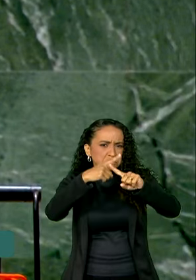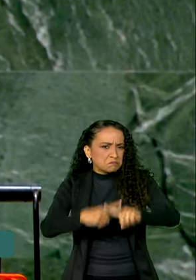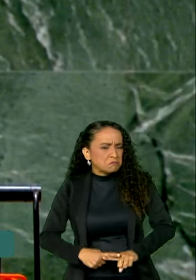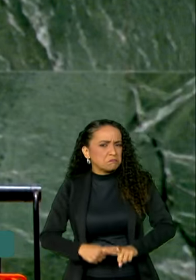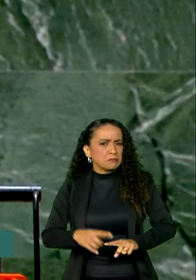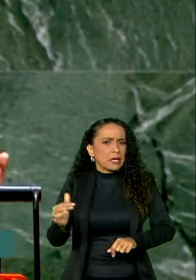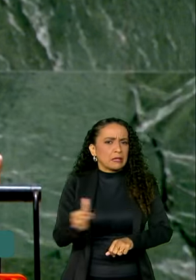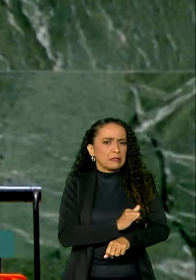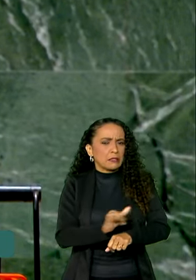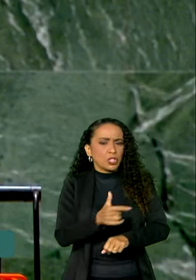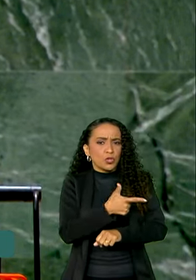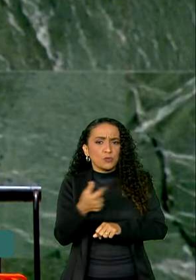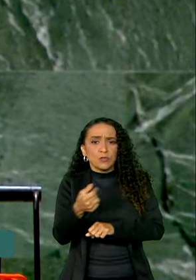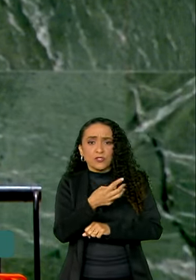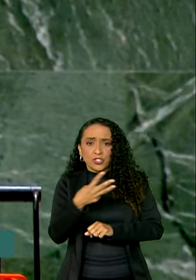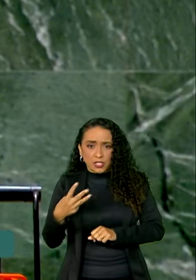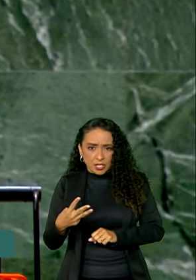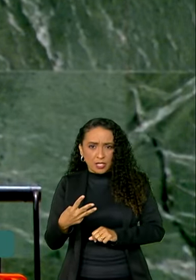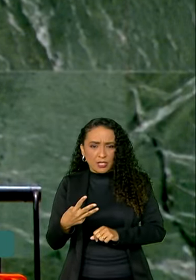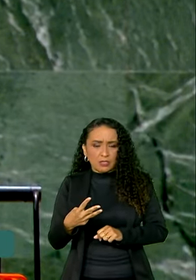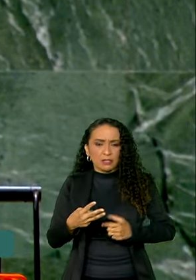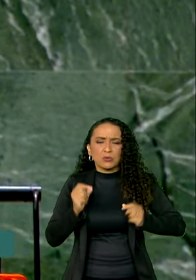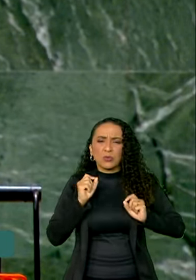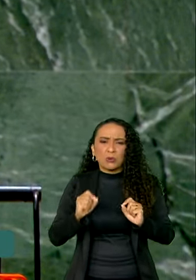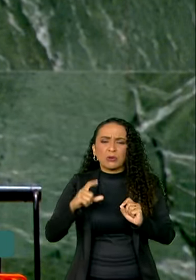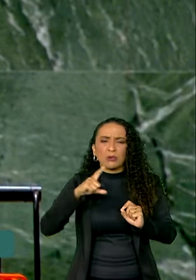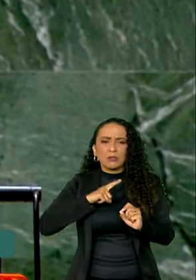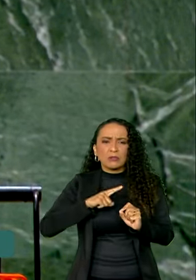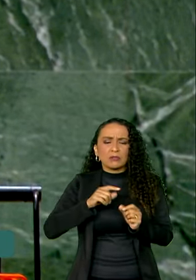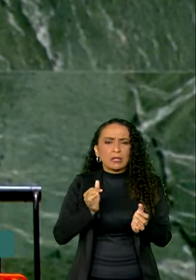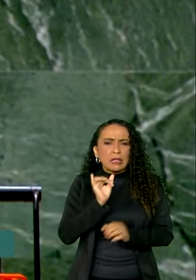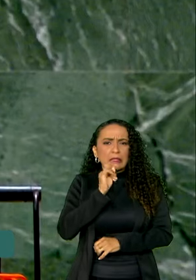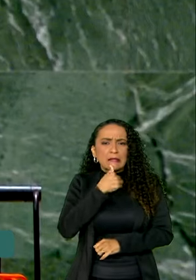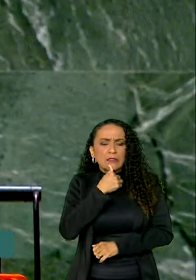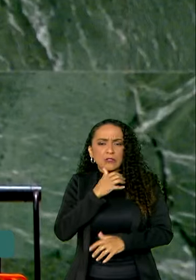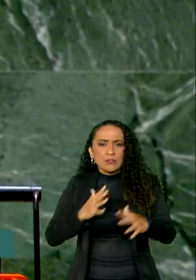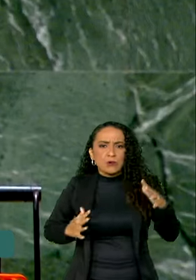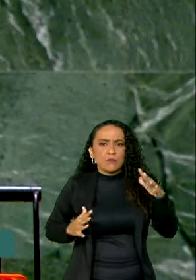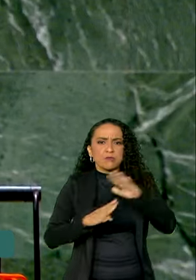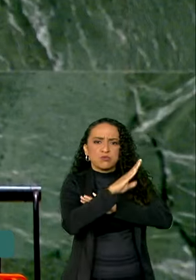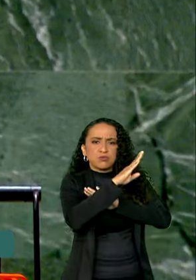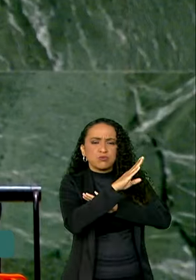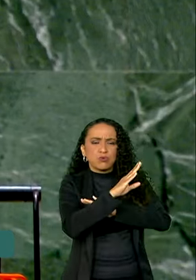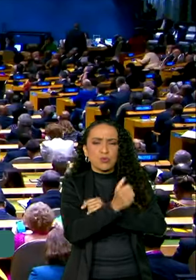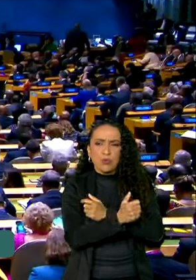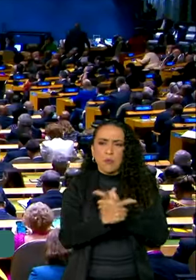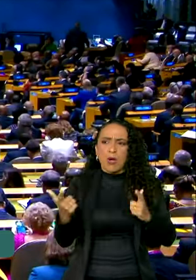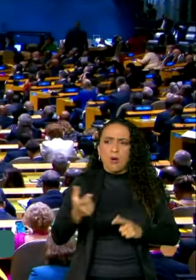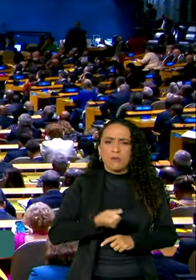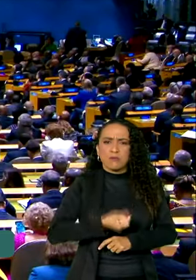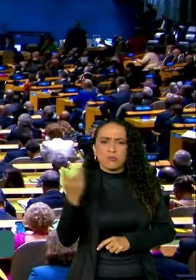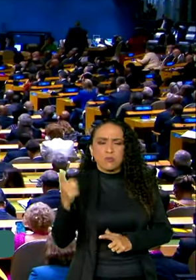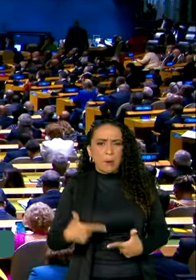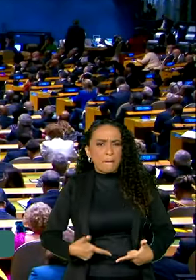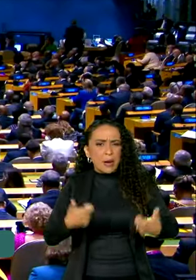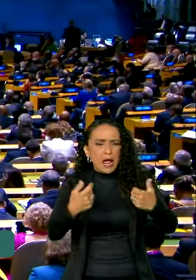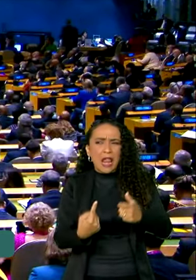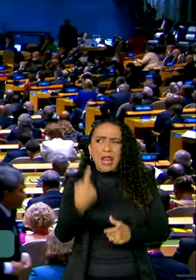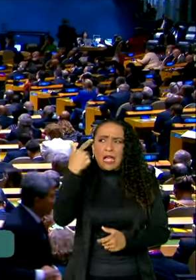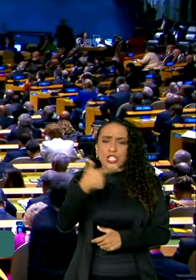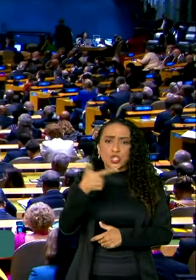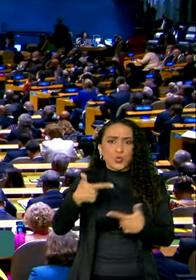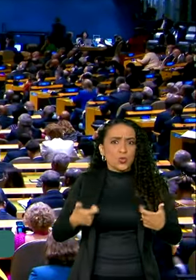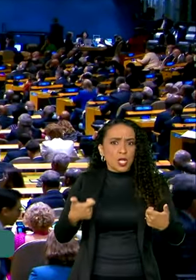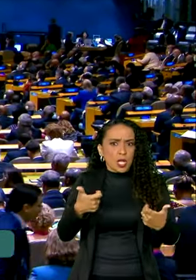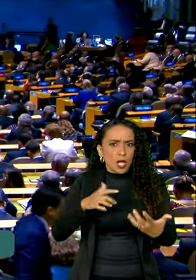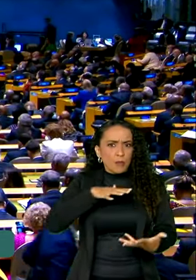2023 ostenta o triste recorde do maior número de conflitos desde a Segunda Guerra